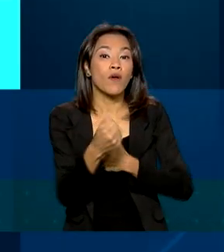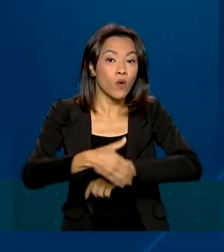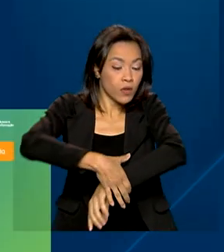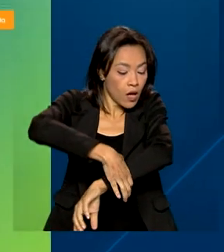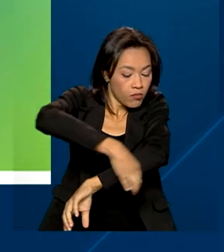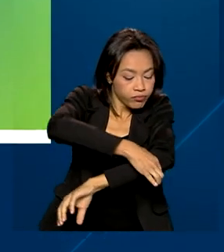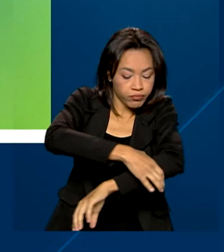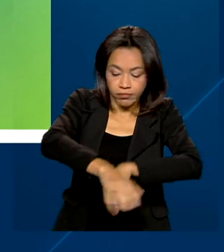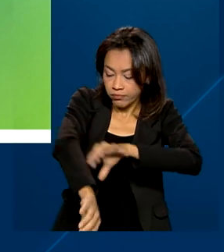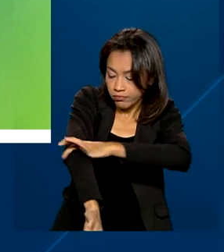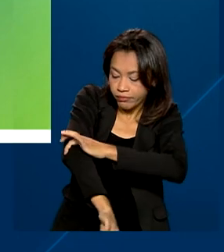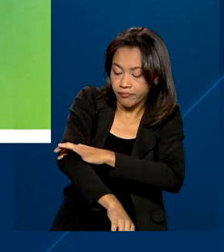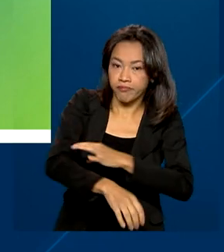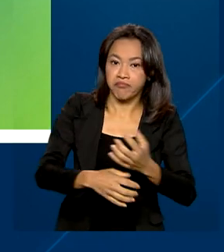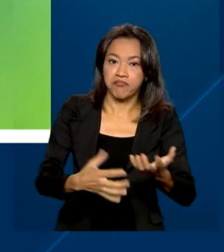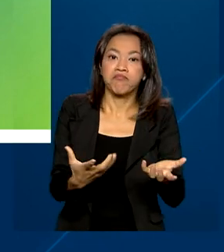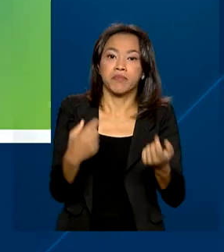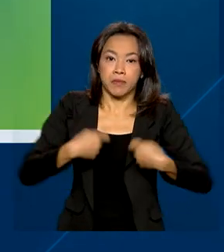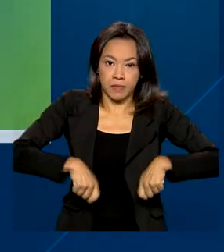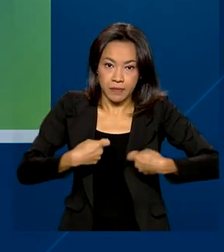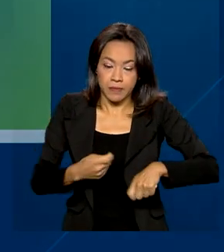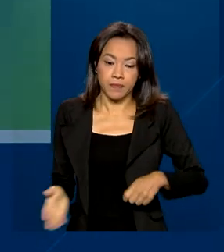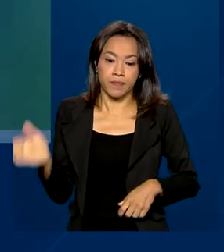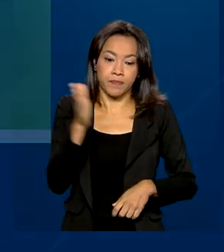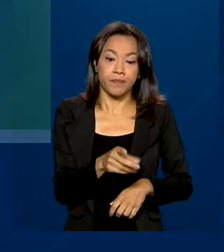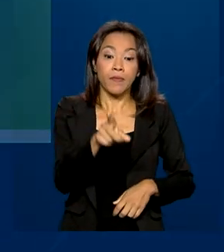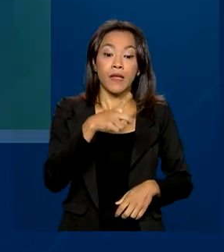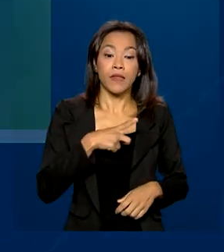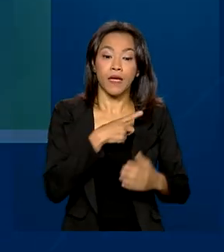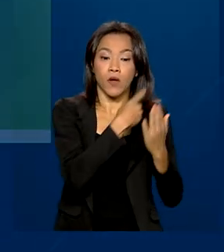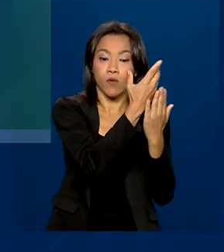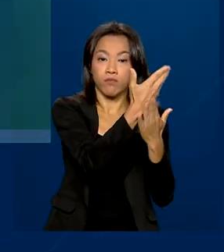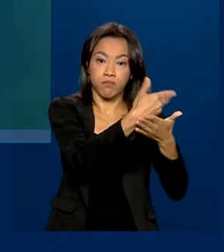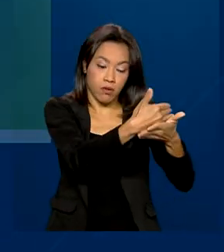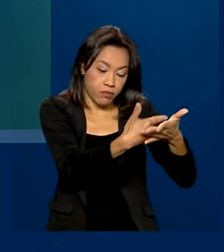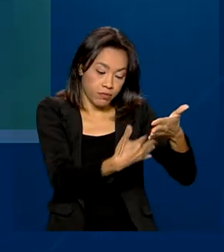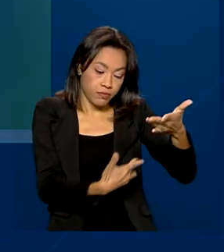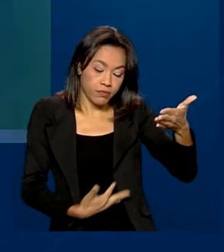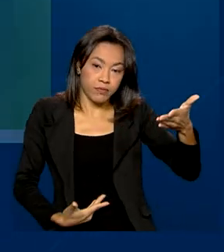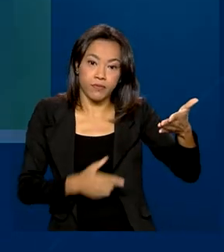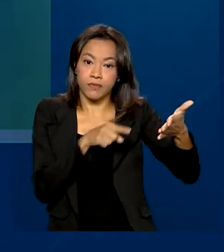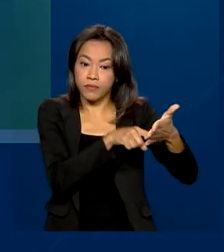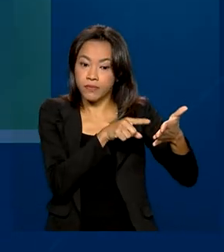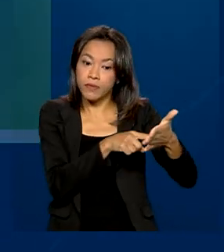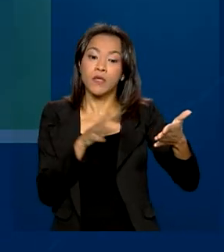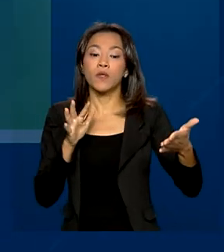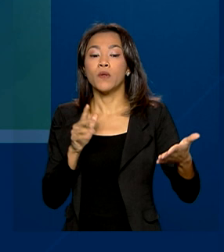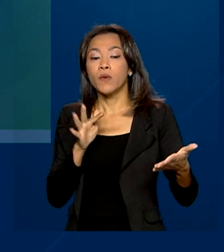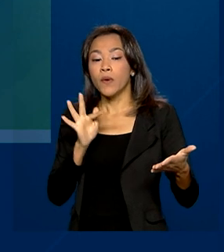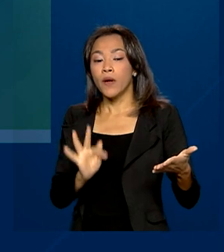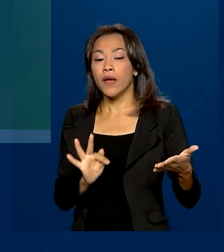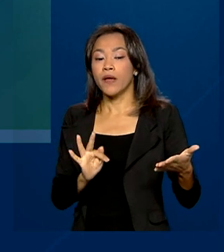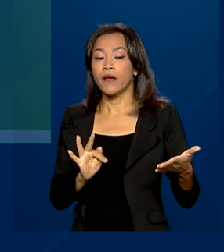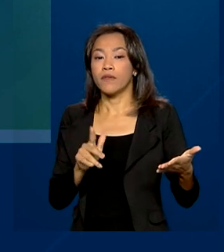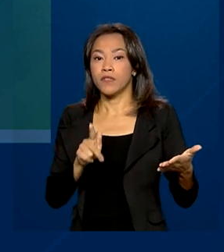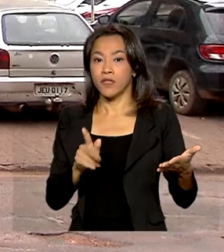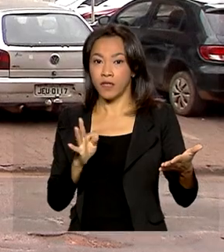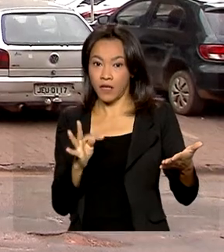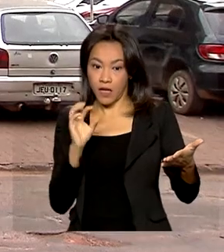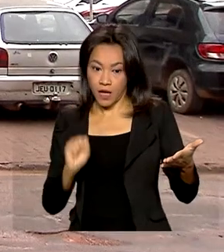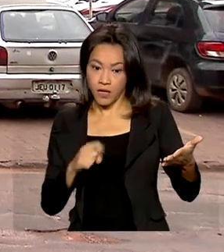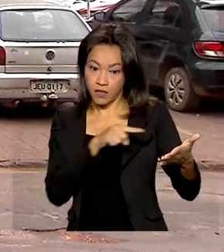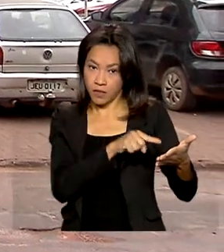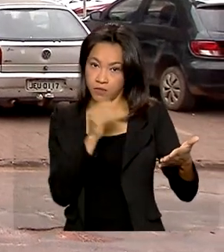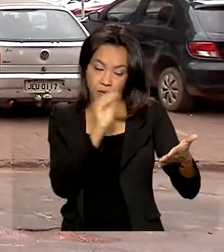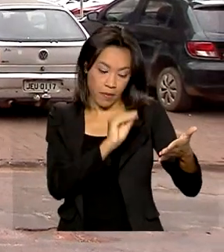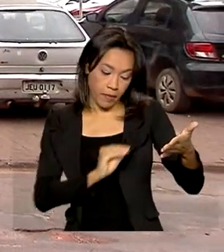relação de documentos necessários e formulários para download e preenchimento estão no site fgts.gov.br. A